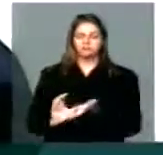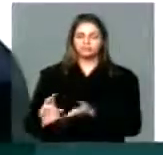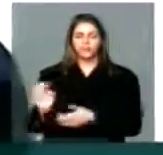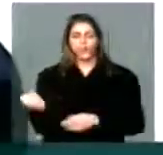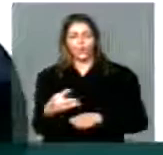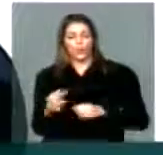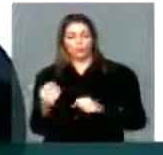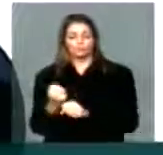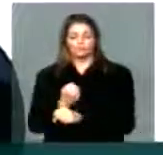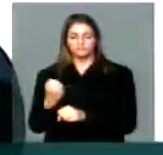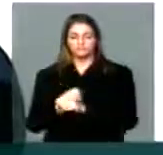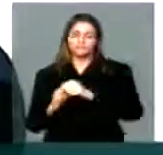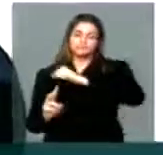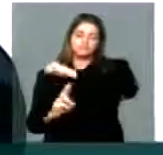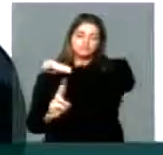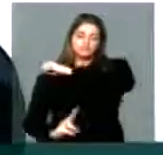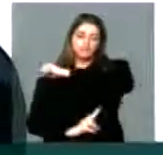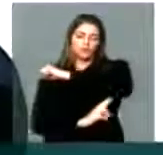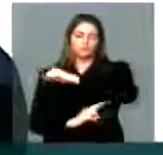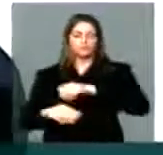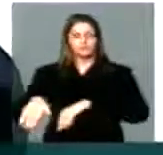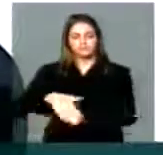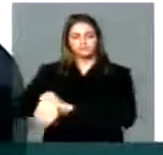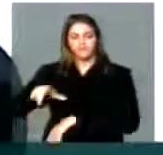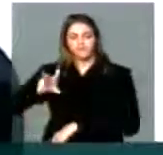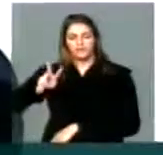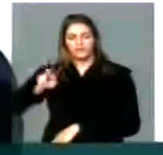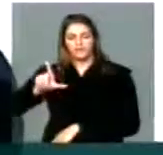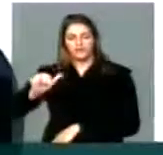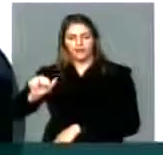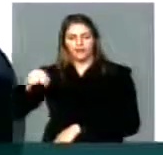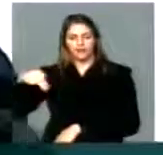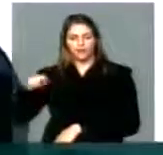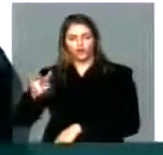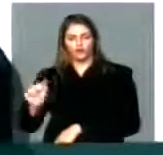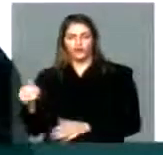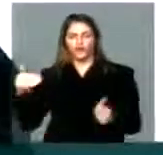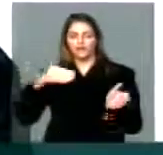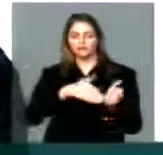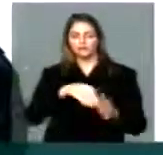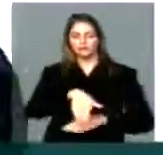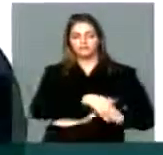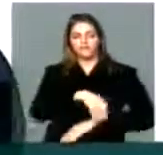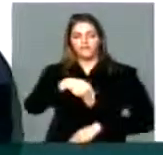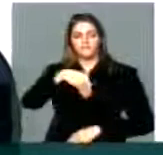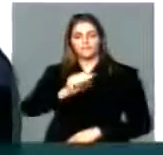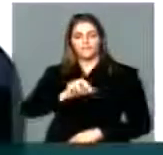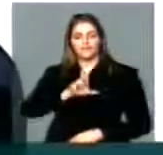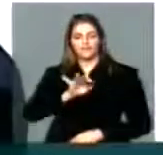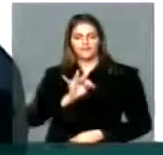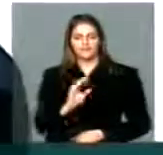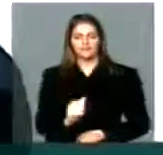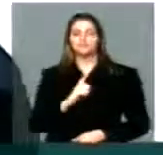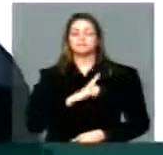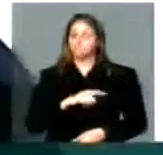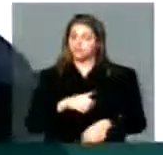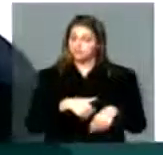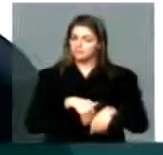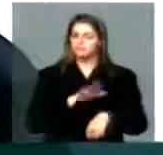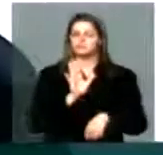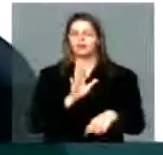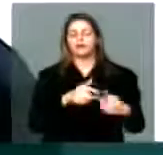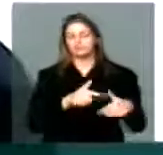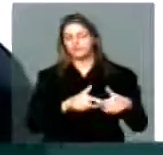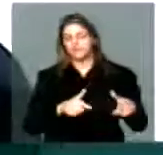nova ponte que liga o bairro Vila Nova ao chamado bairro Marista, onde há uma nova explosão imobiliária